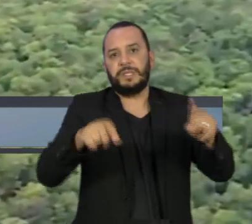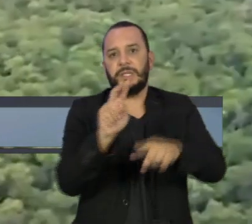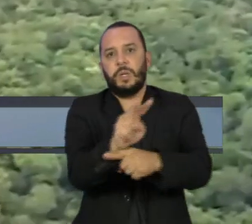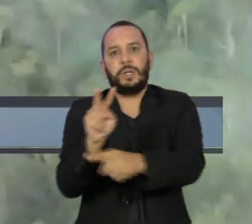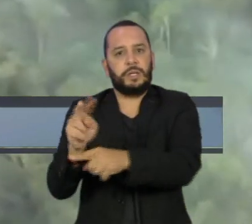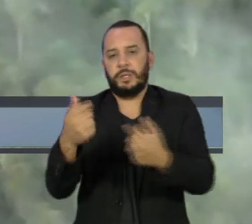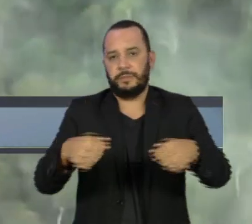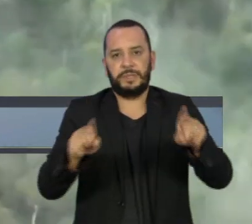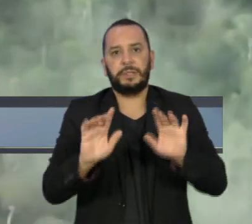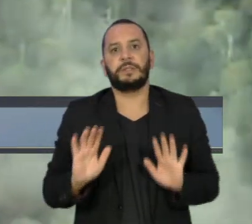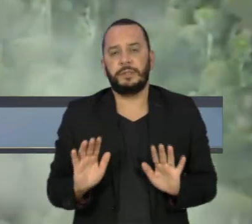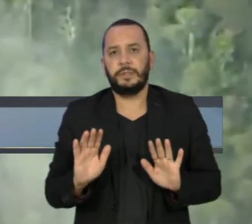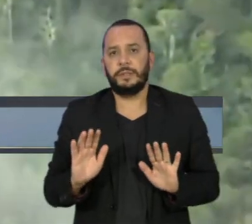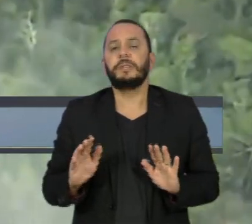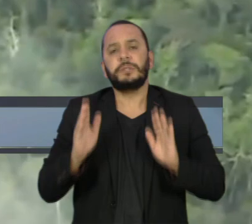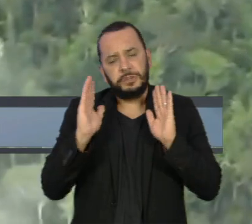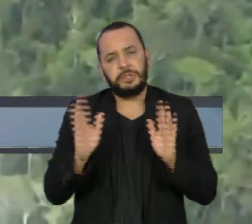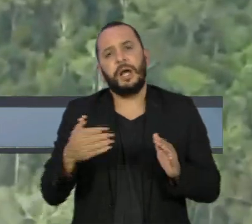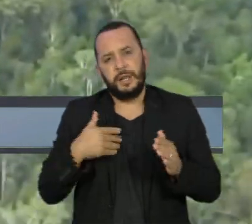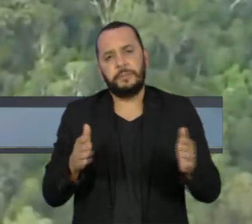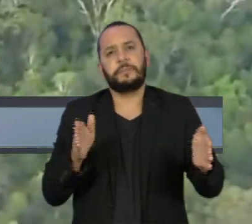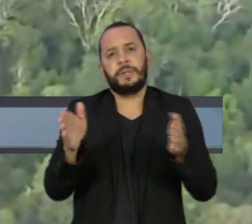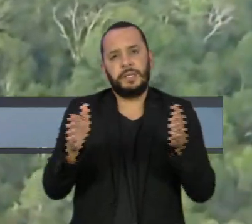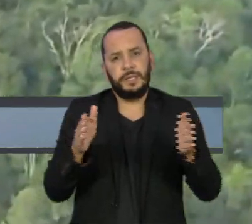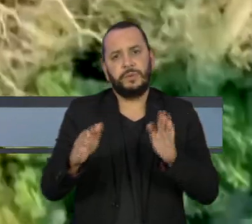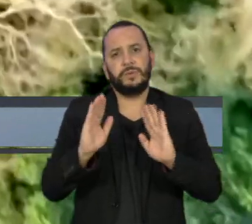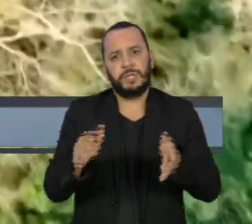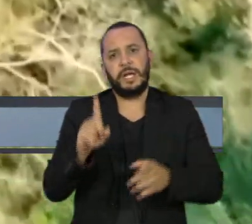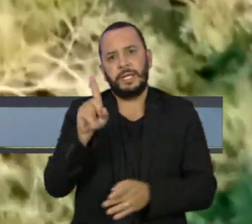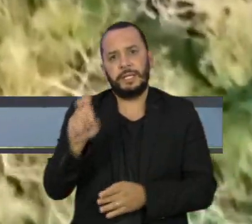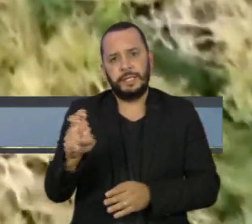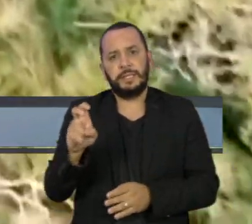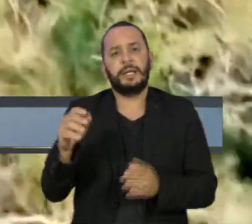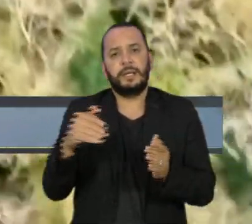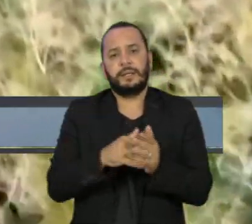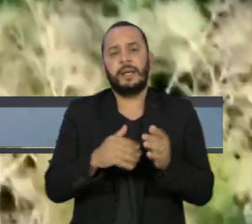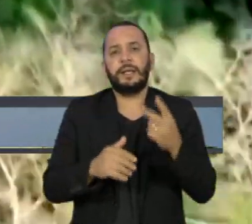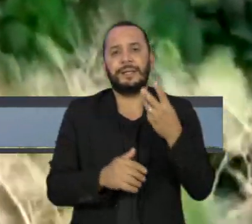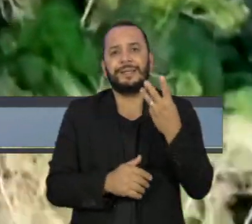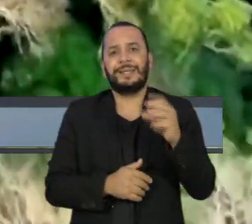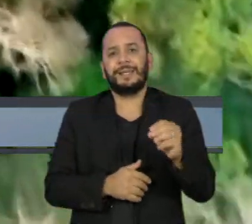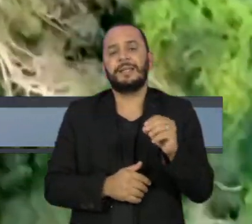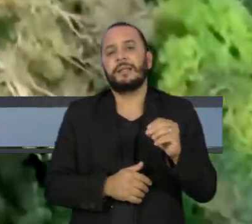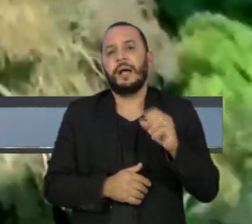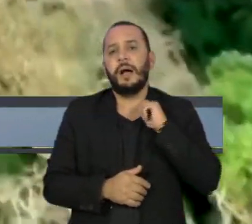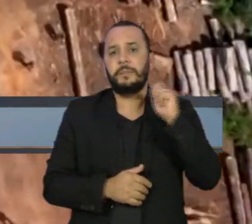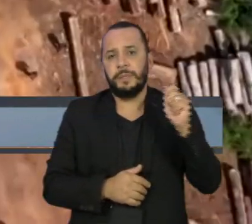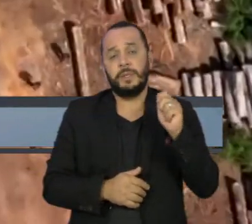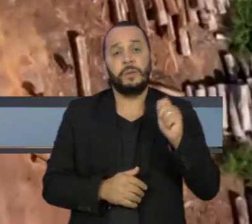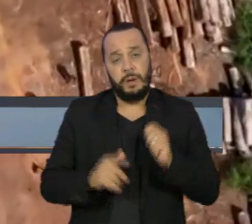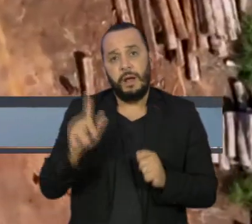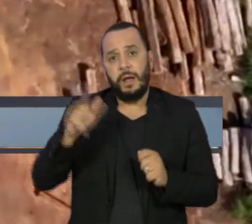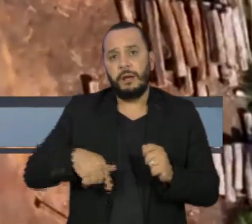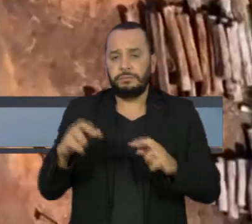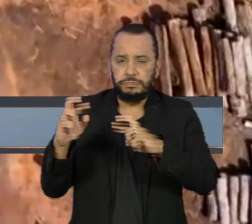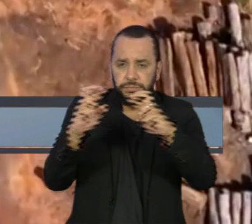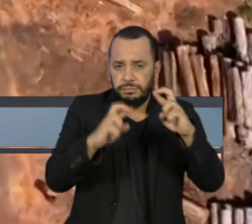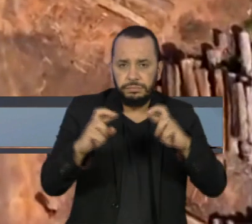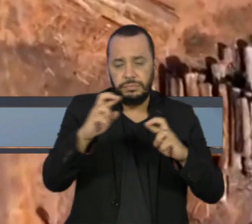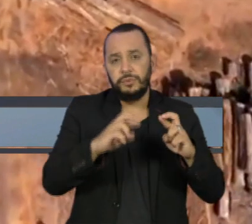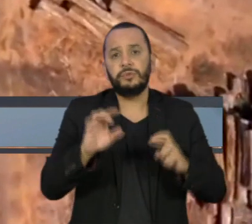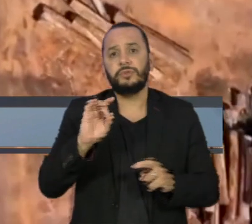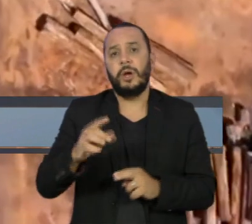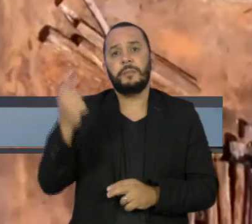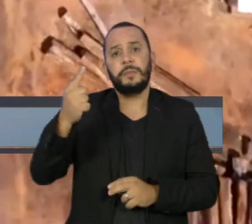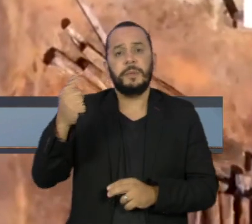Amazônia, depois de um período de transição entre 15 e 30 de abril, a fiscalização será feita a partir de 1º de maio